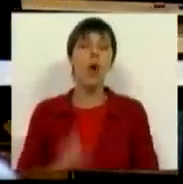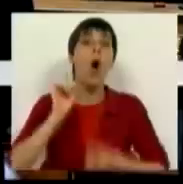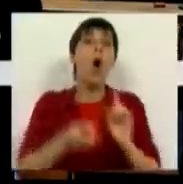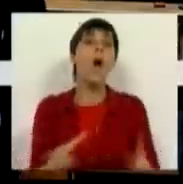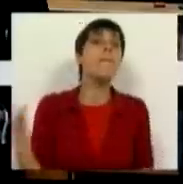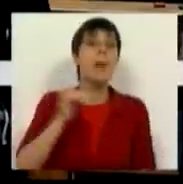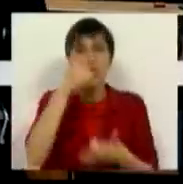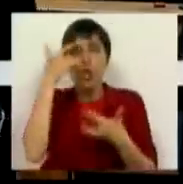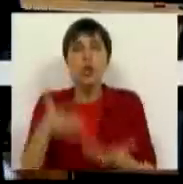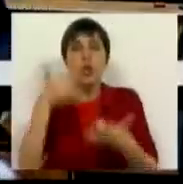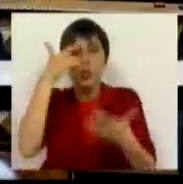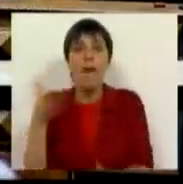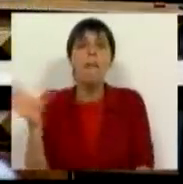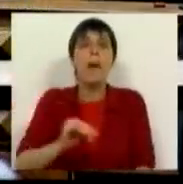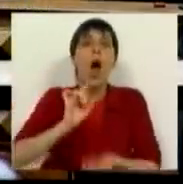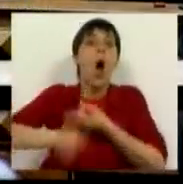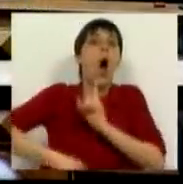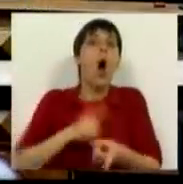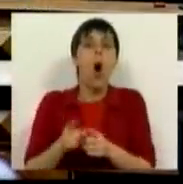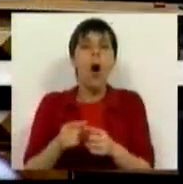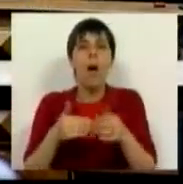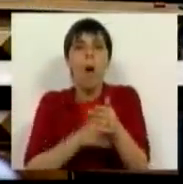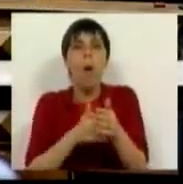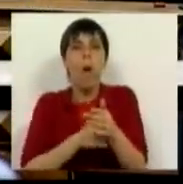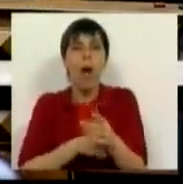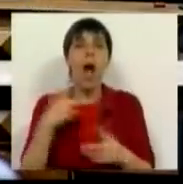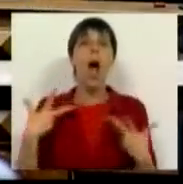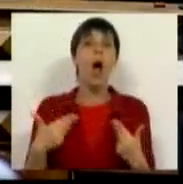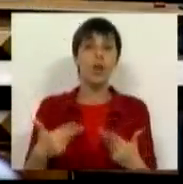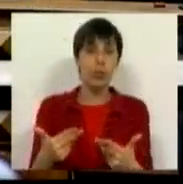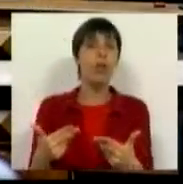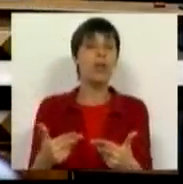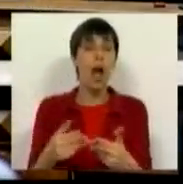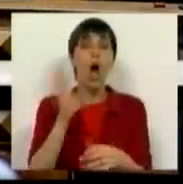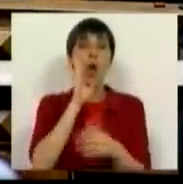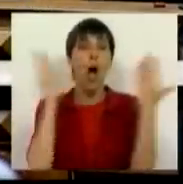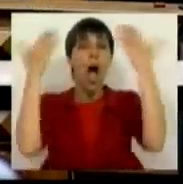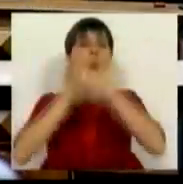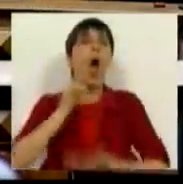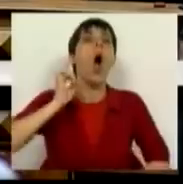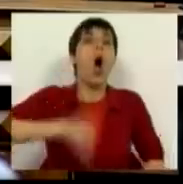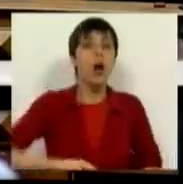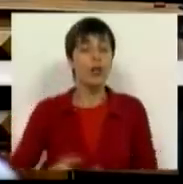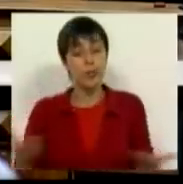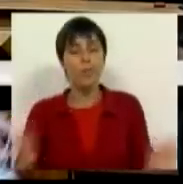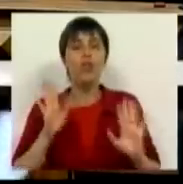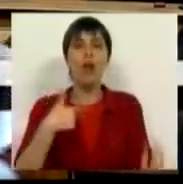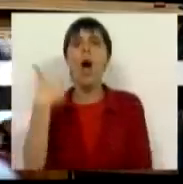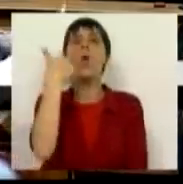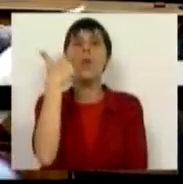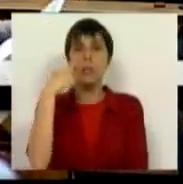o que mais surpresas vão sair da cartola da austeridade logo à noite. Temos já